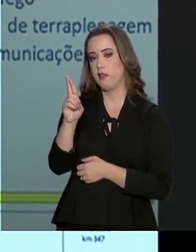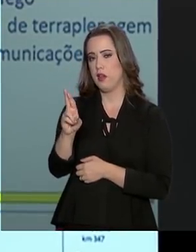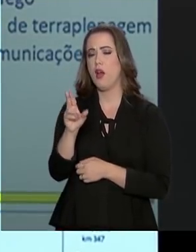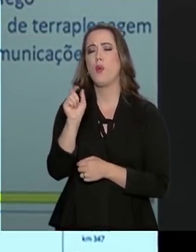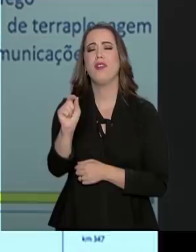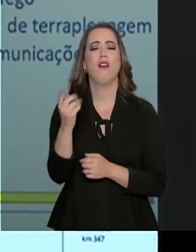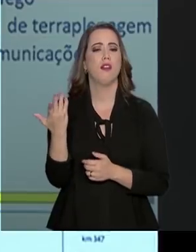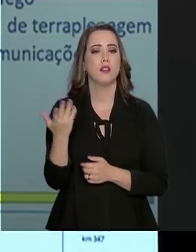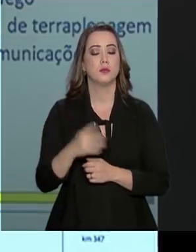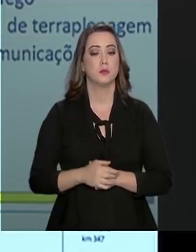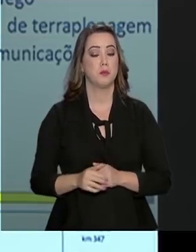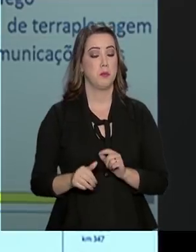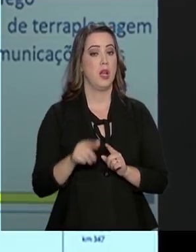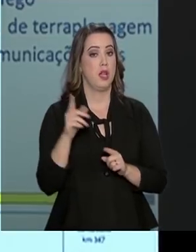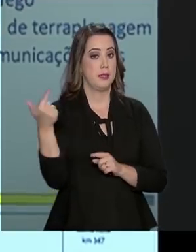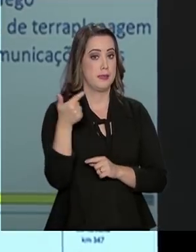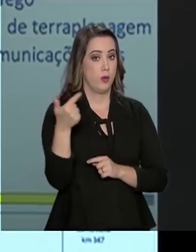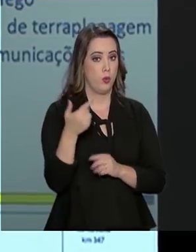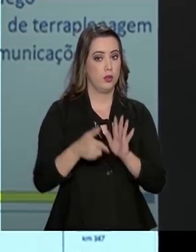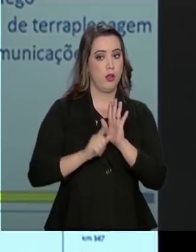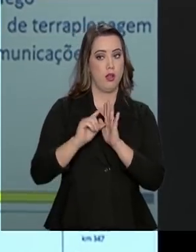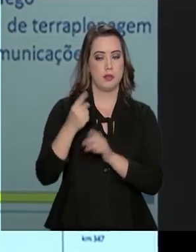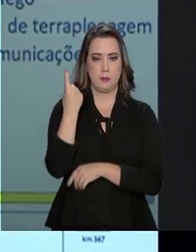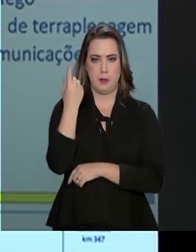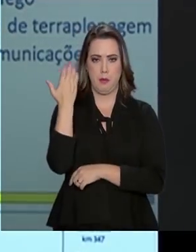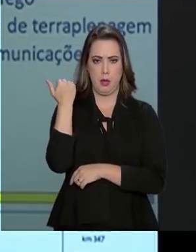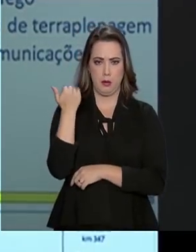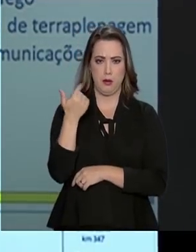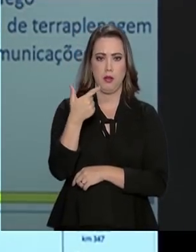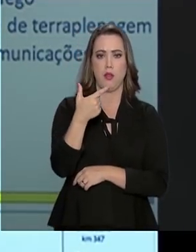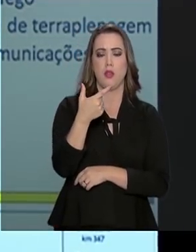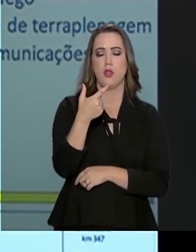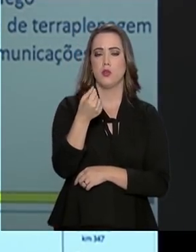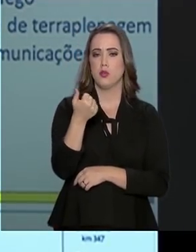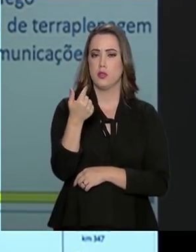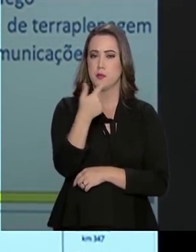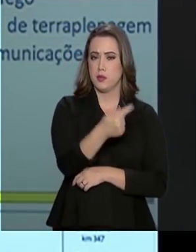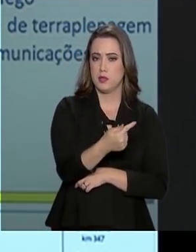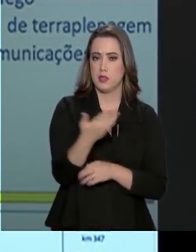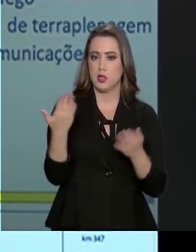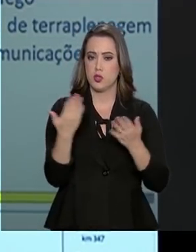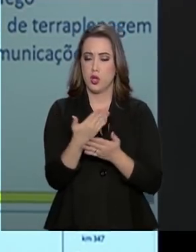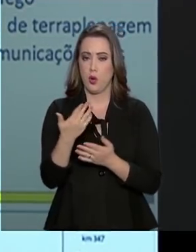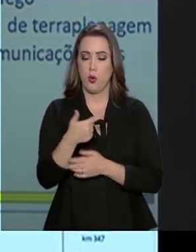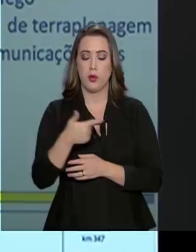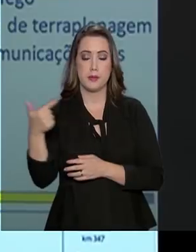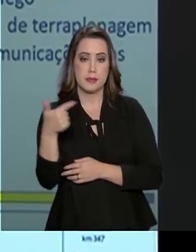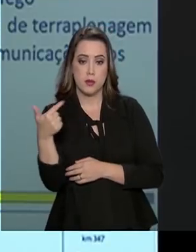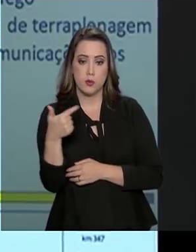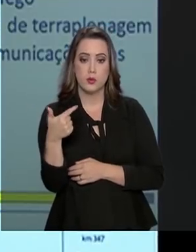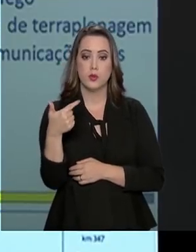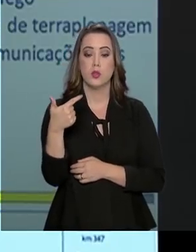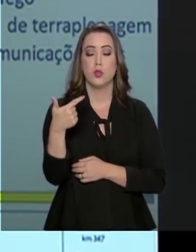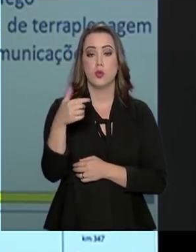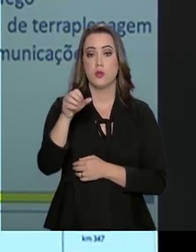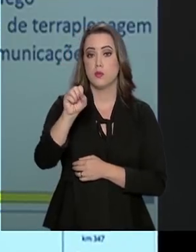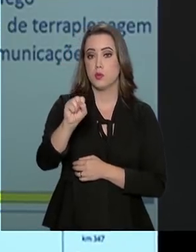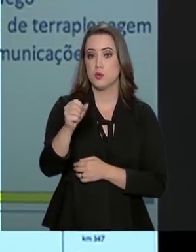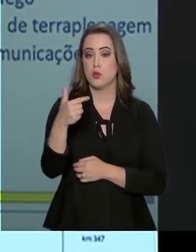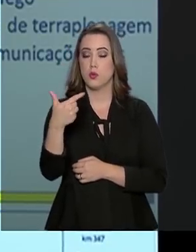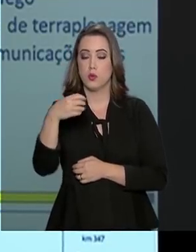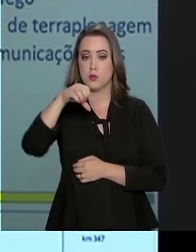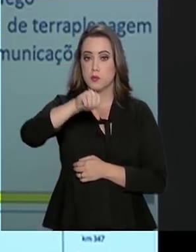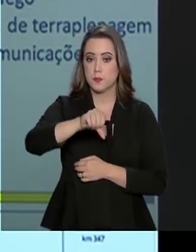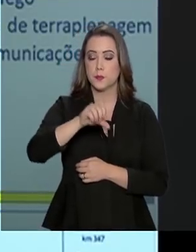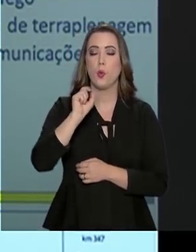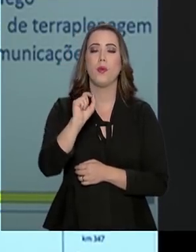tivemos a primeira no período escoamento de 2017 para 2018 e estamos agora no período de 2018-19